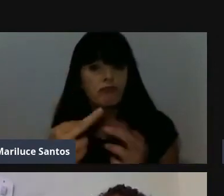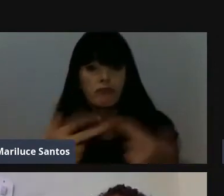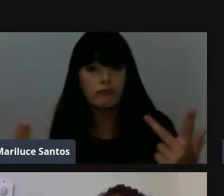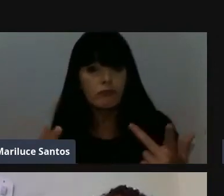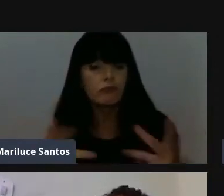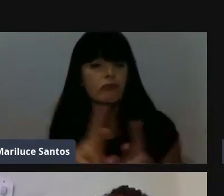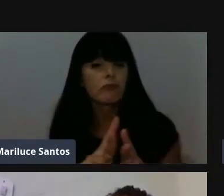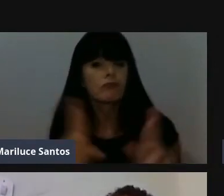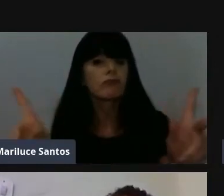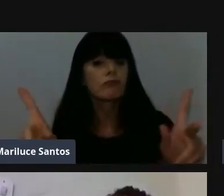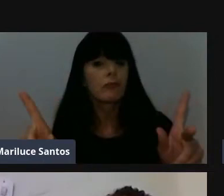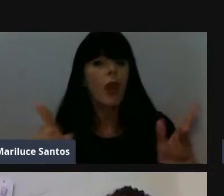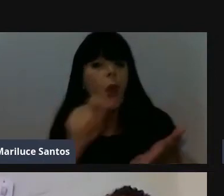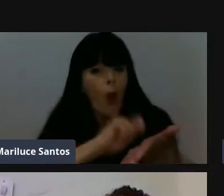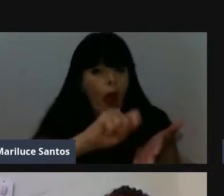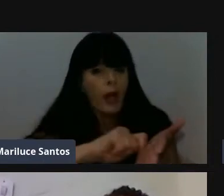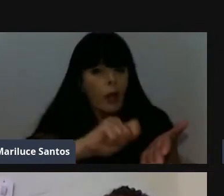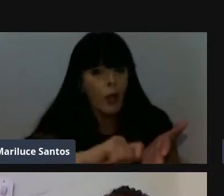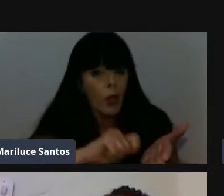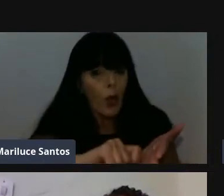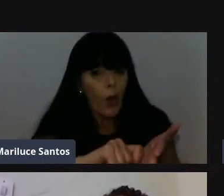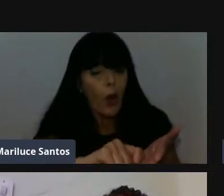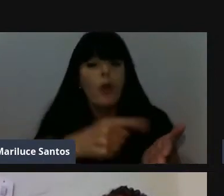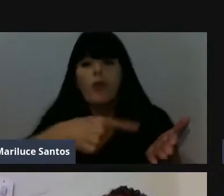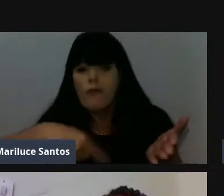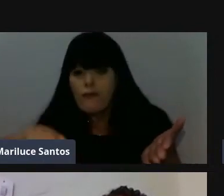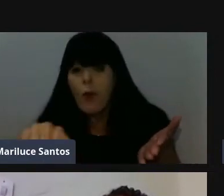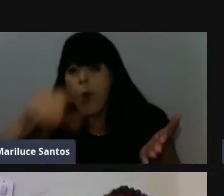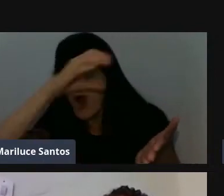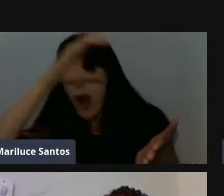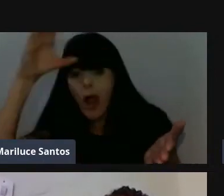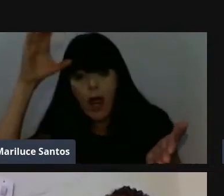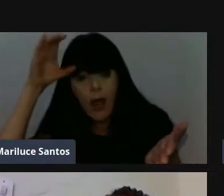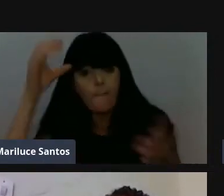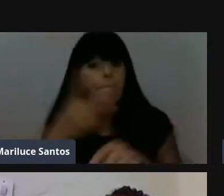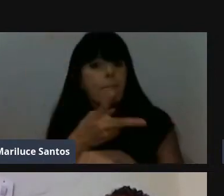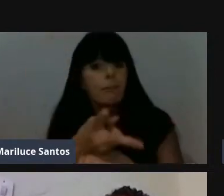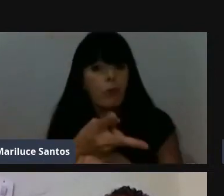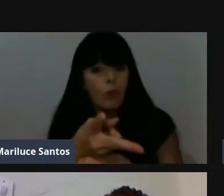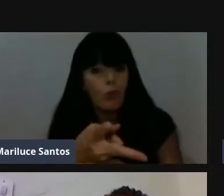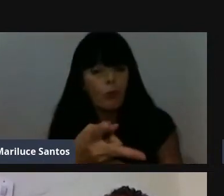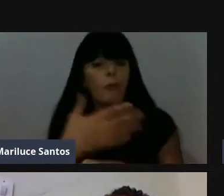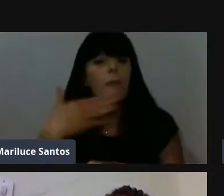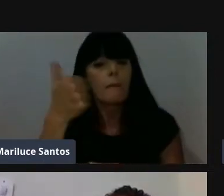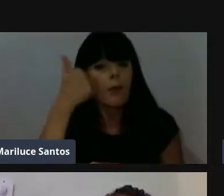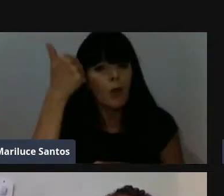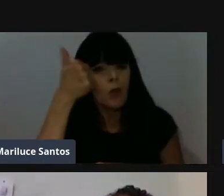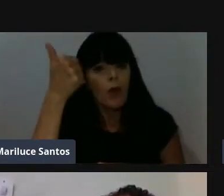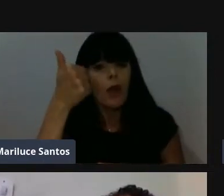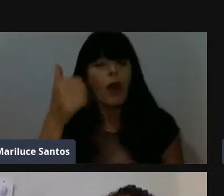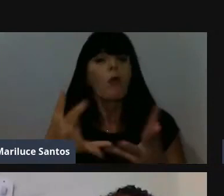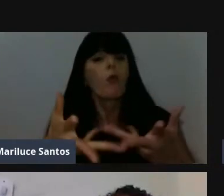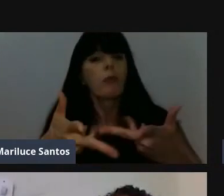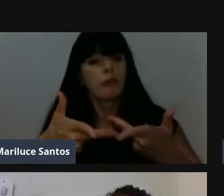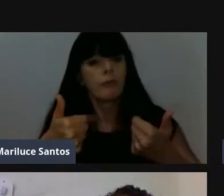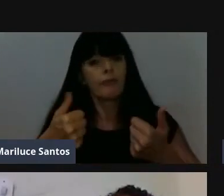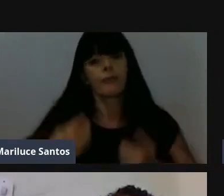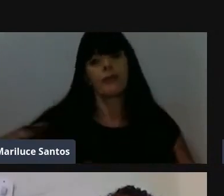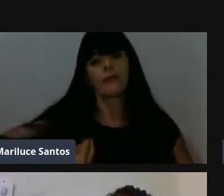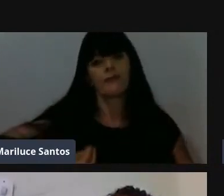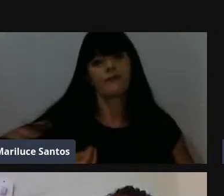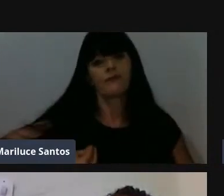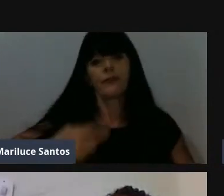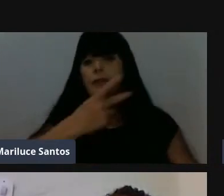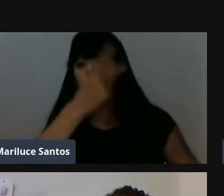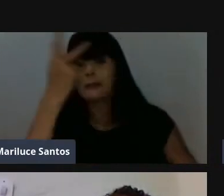anoto na minha agenda, vou para a Câmara, busco, que eu posso, que eu posso transformar isso para melhorar a qualidade de vida do nosso povo, de nossa